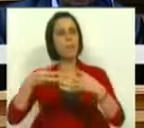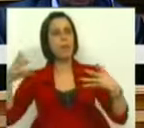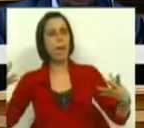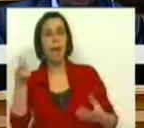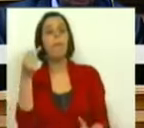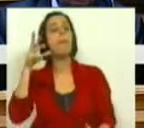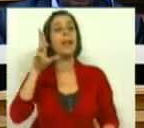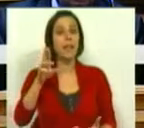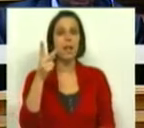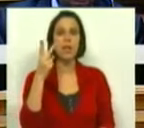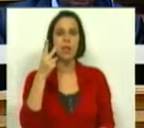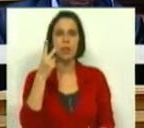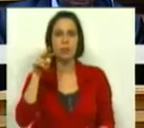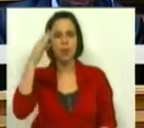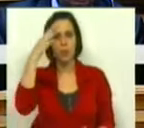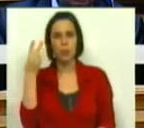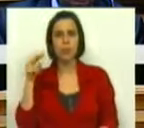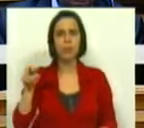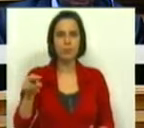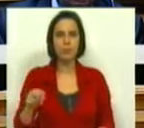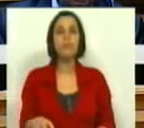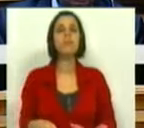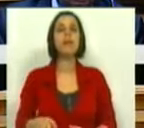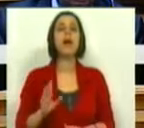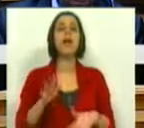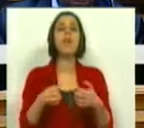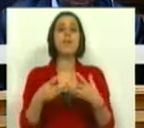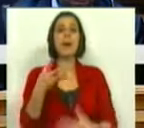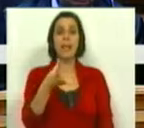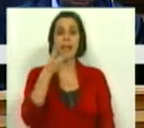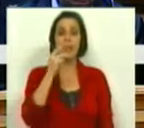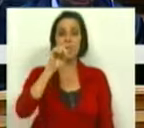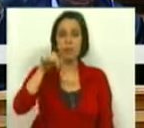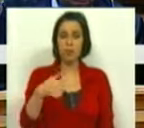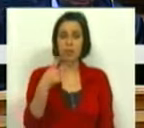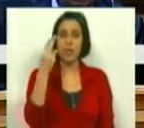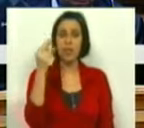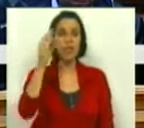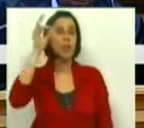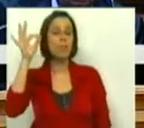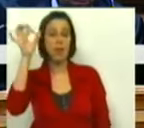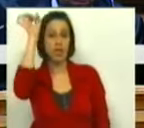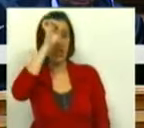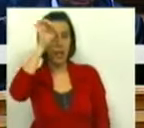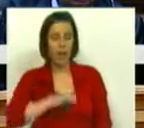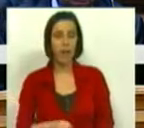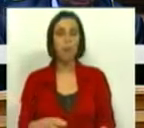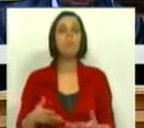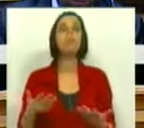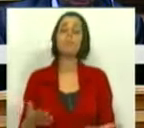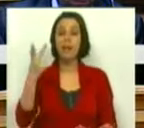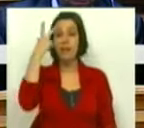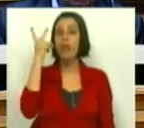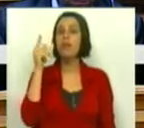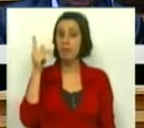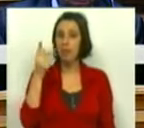a taxas de dois dígitos, depois de terem crescido 13,3% em janeiro, cresceram